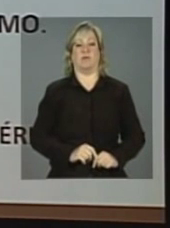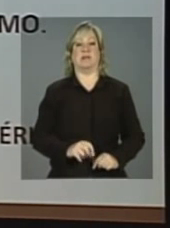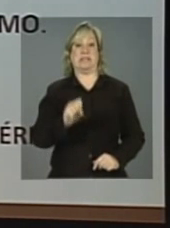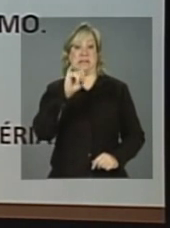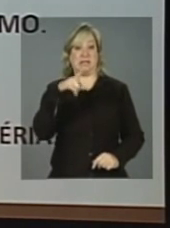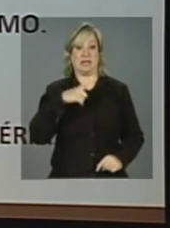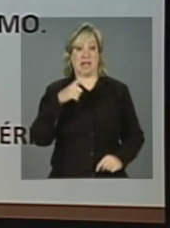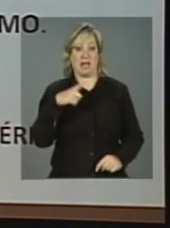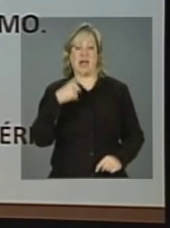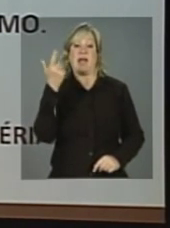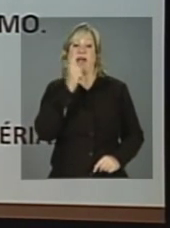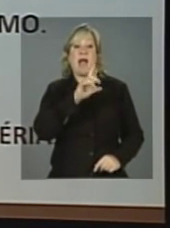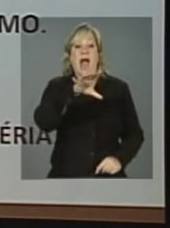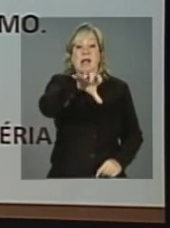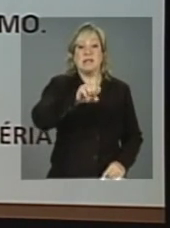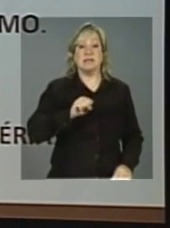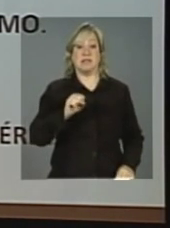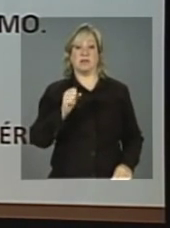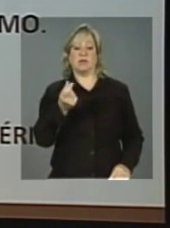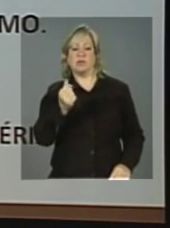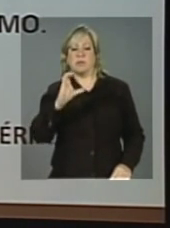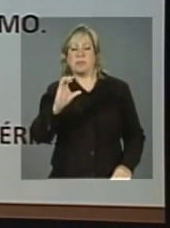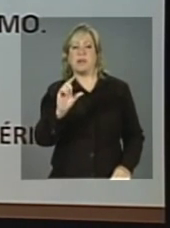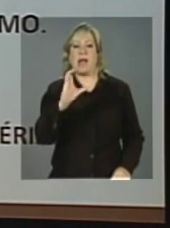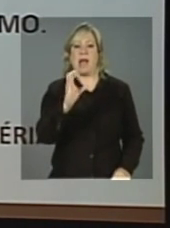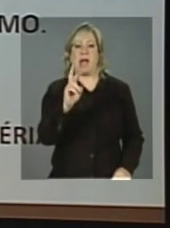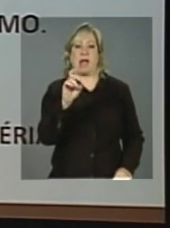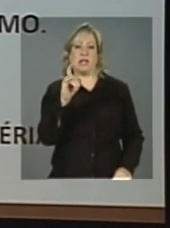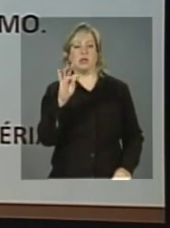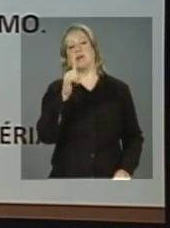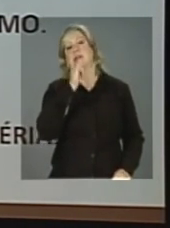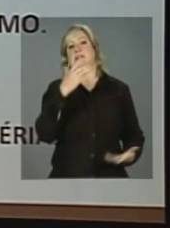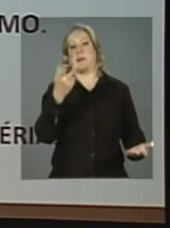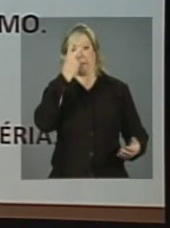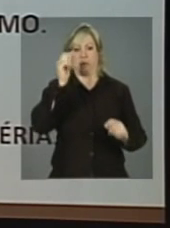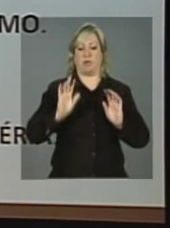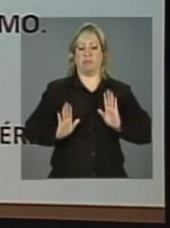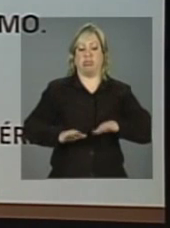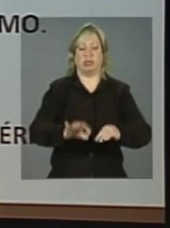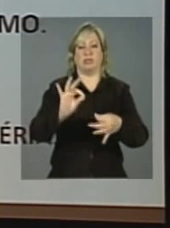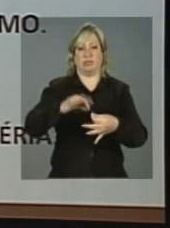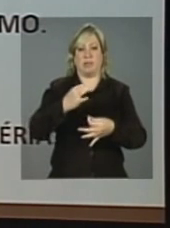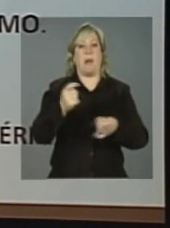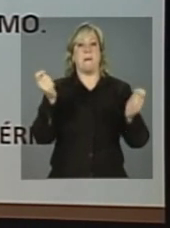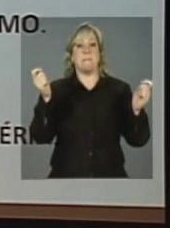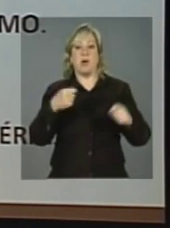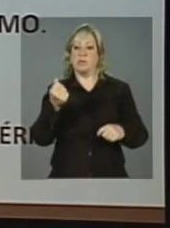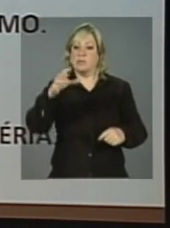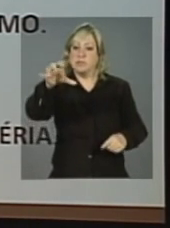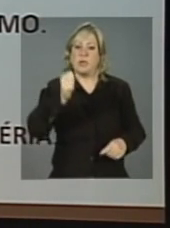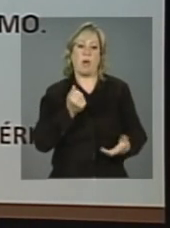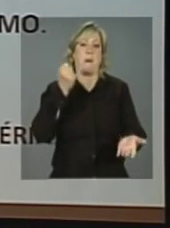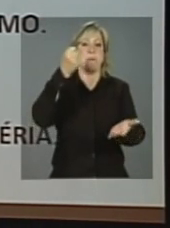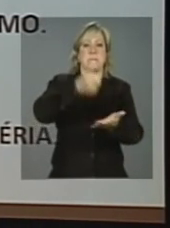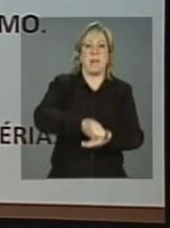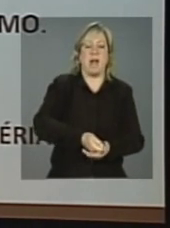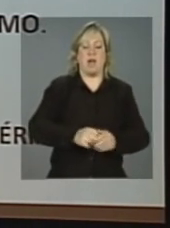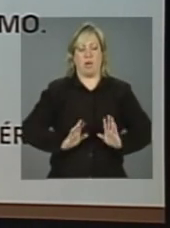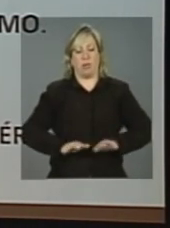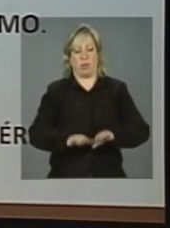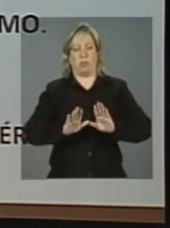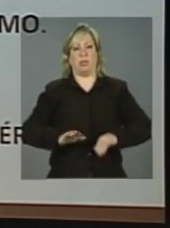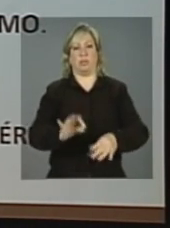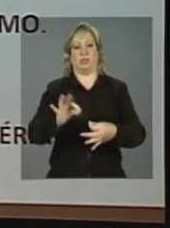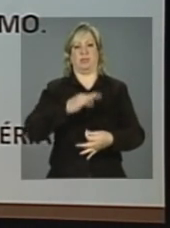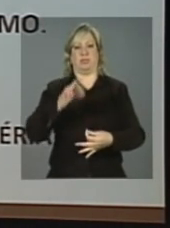a um pequeno volume de crédito, é uma costureira que vai poder comprar uma máquina de costura e vai ampliar